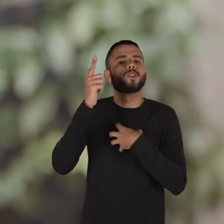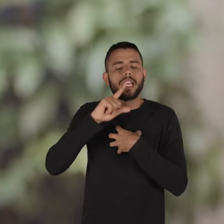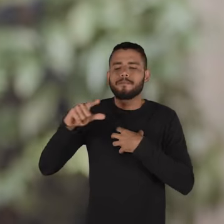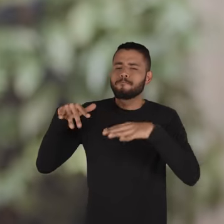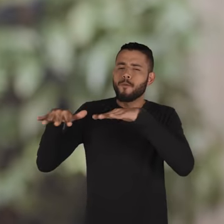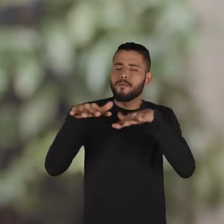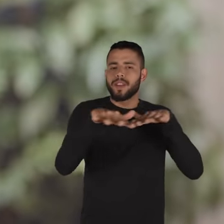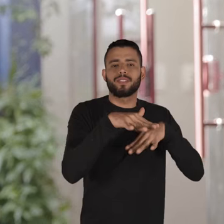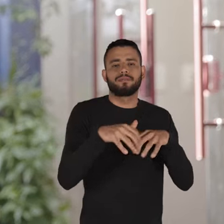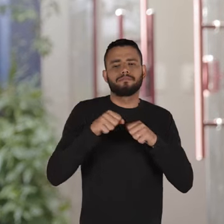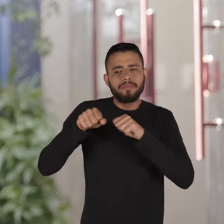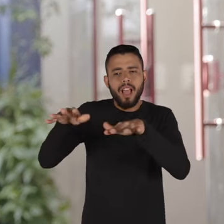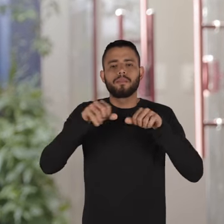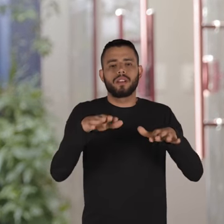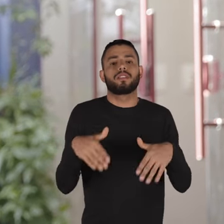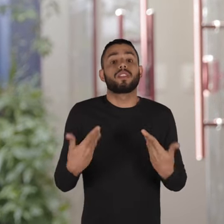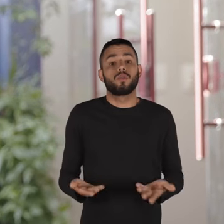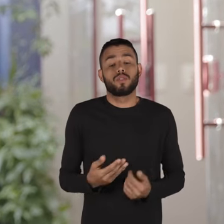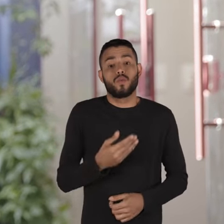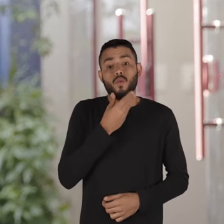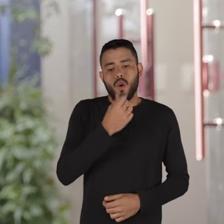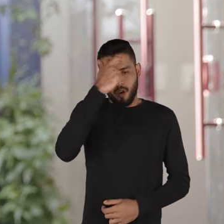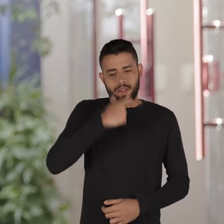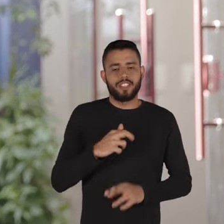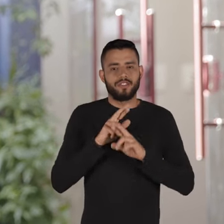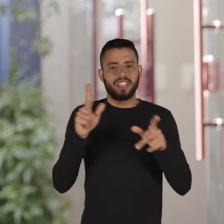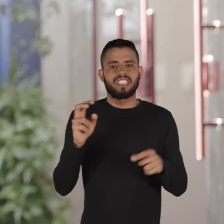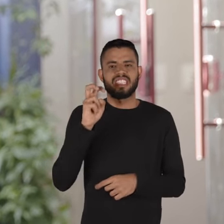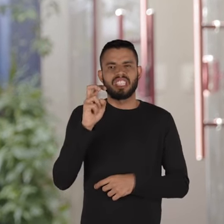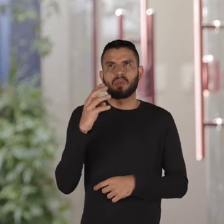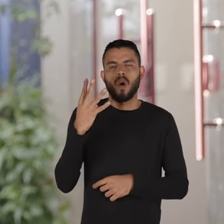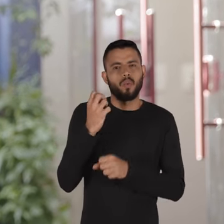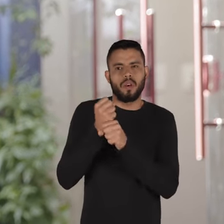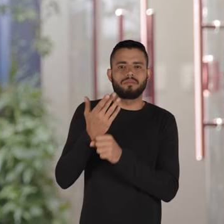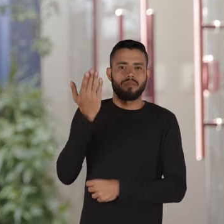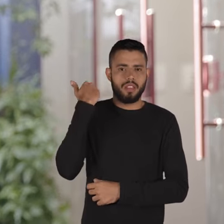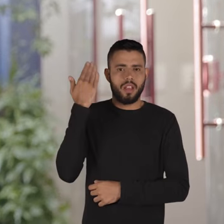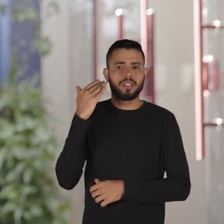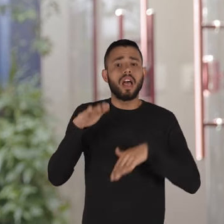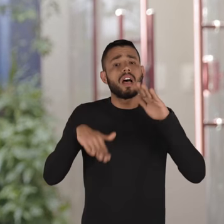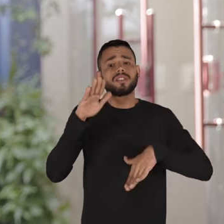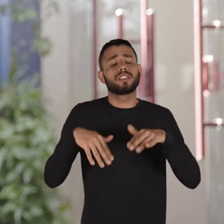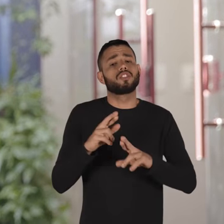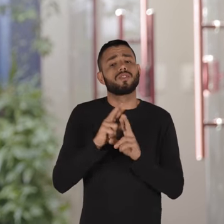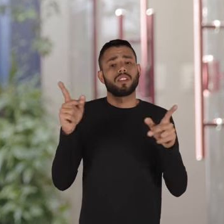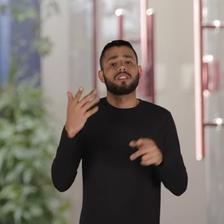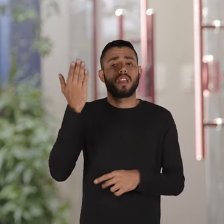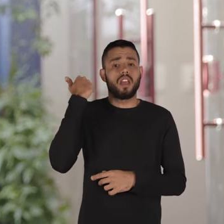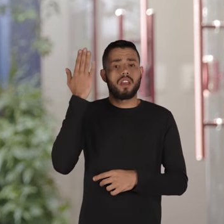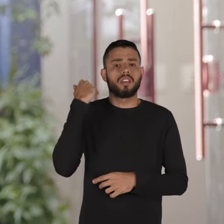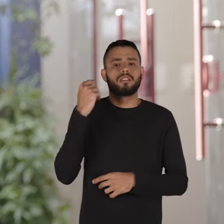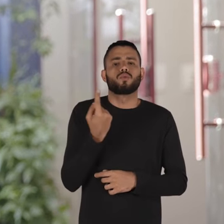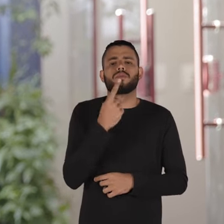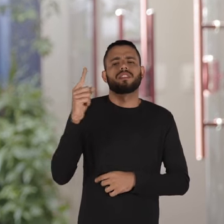coloca isso em movimento e de repente você já é um homem diferente do que você era não só há 5, 4 anos mas às vezes diferente do que você